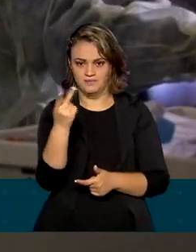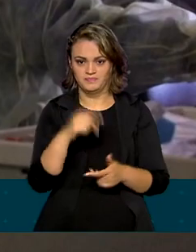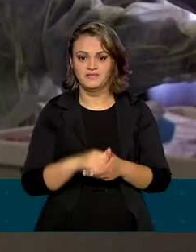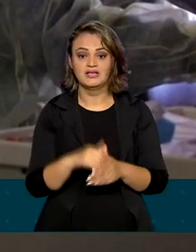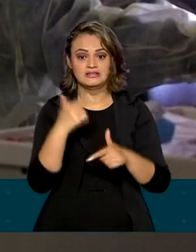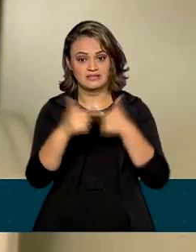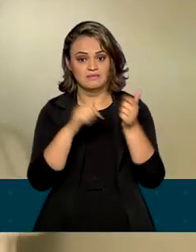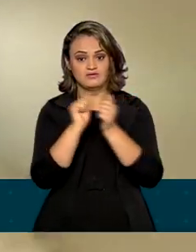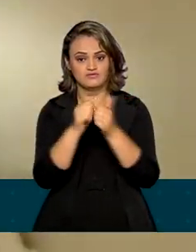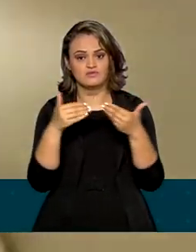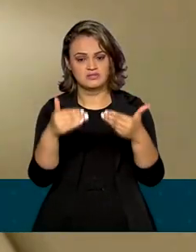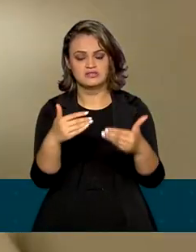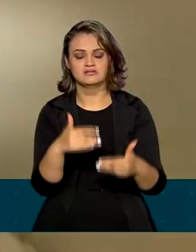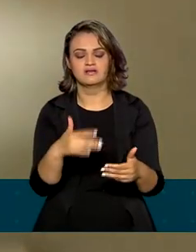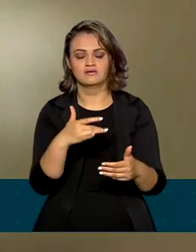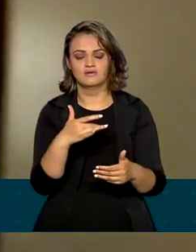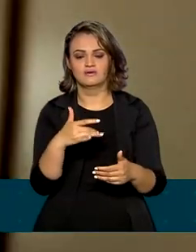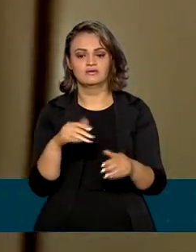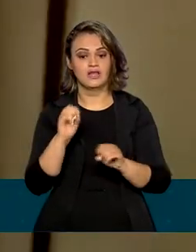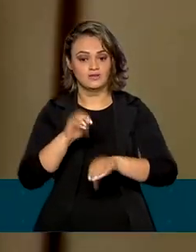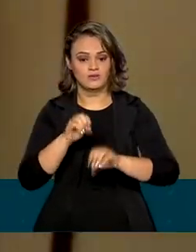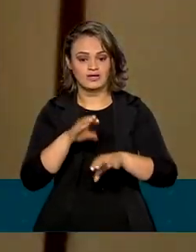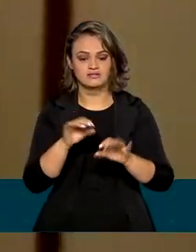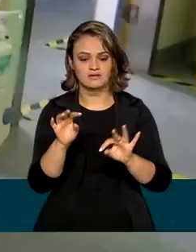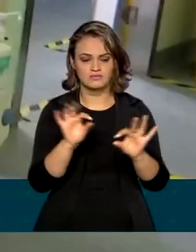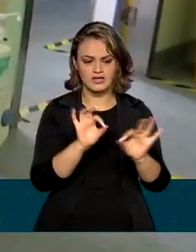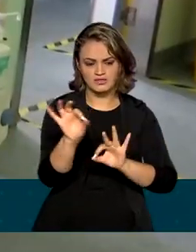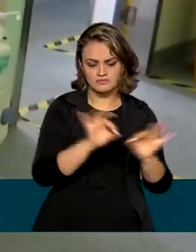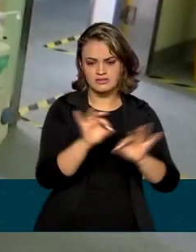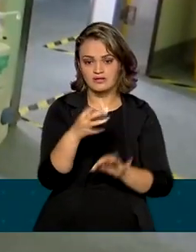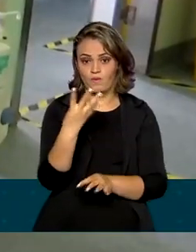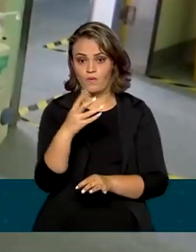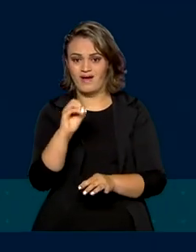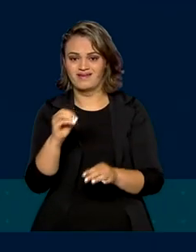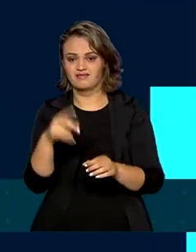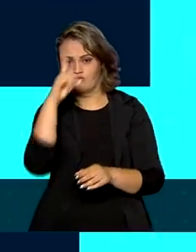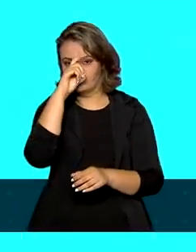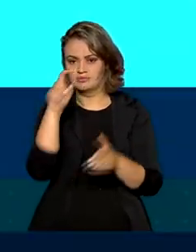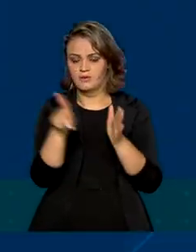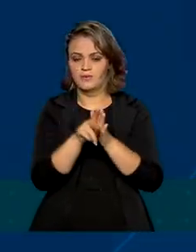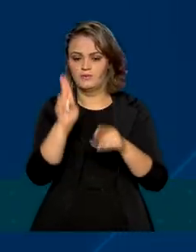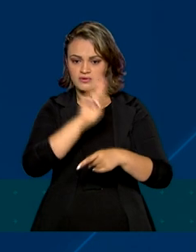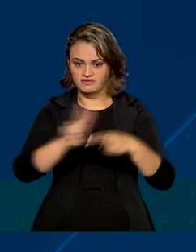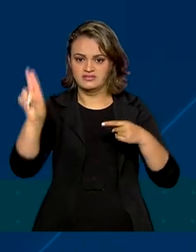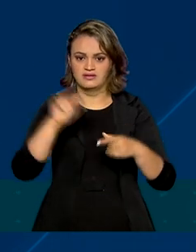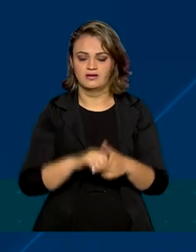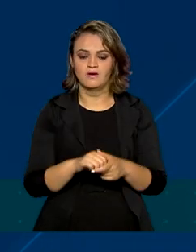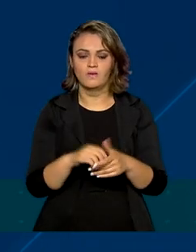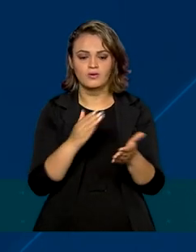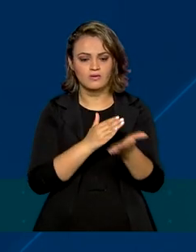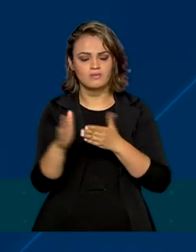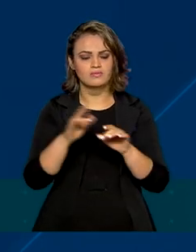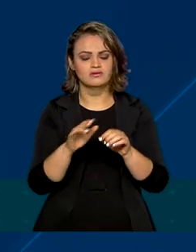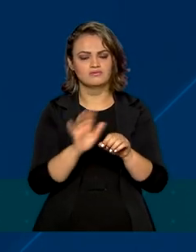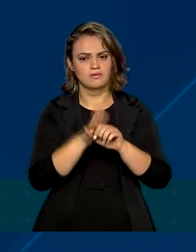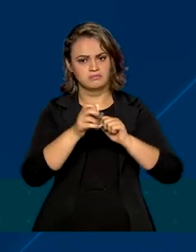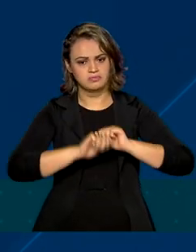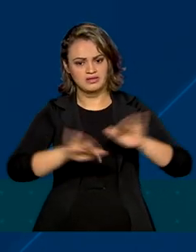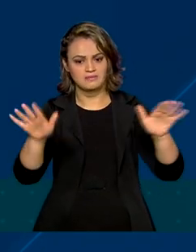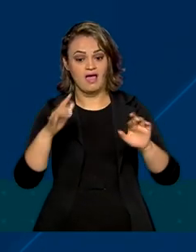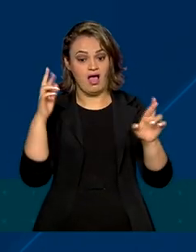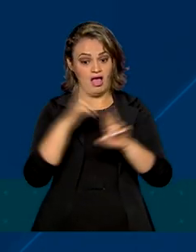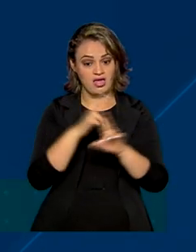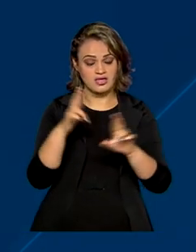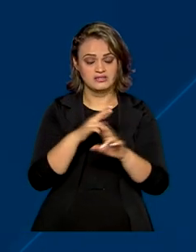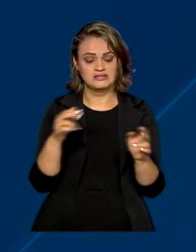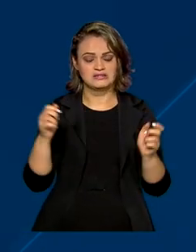Educação, que administra 40 hospitais universitários federais, quando começou a pandemia, a rede teve sua